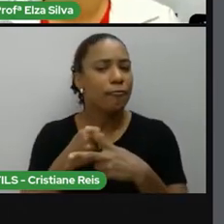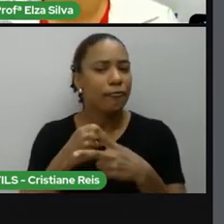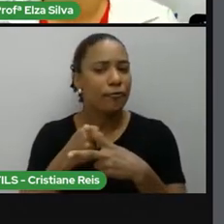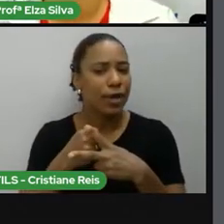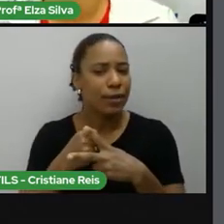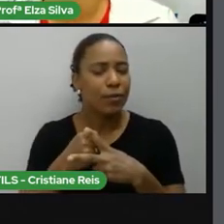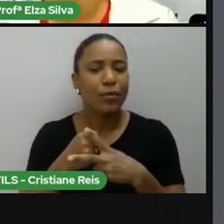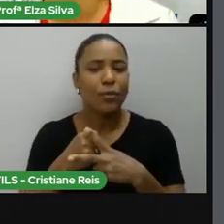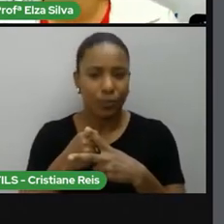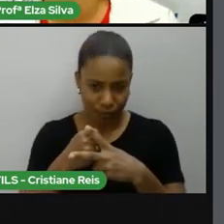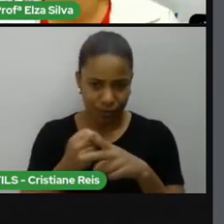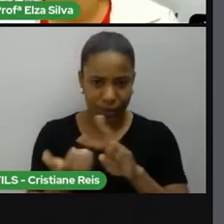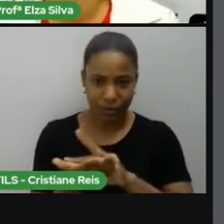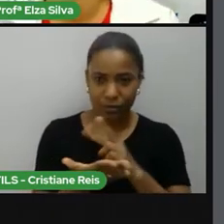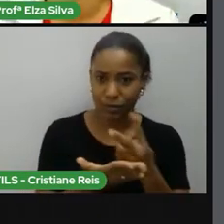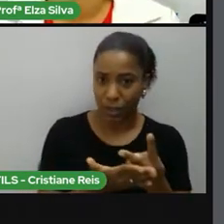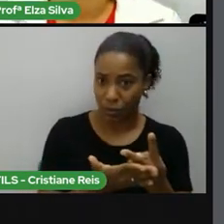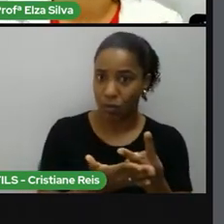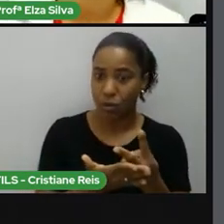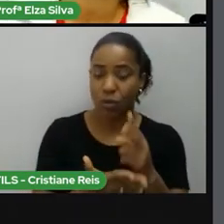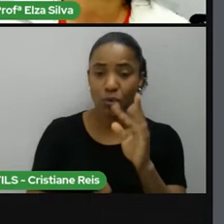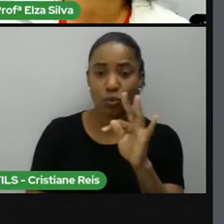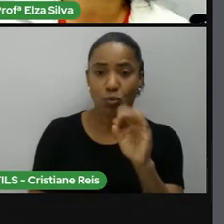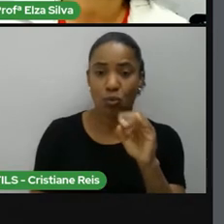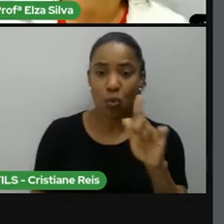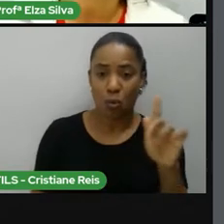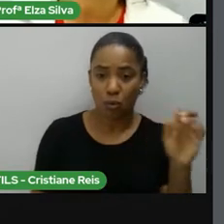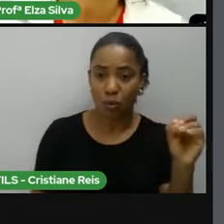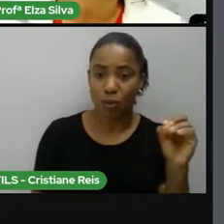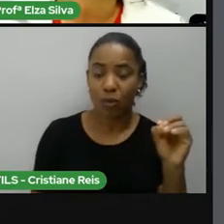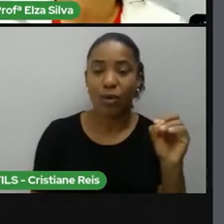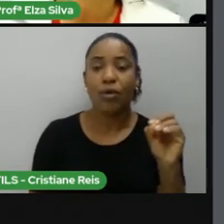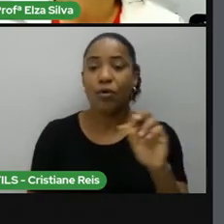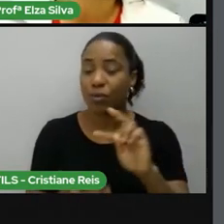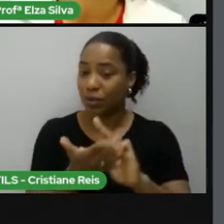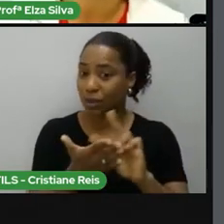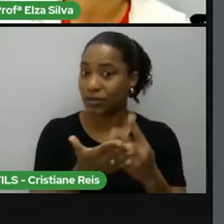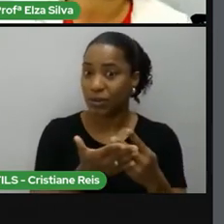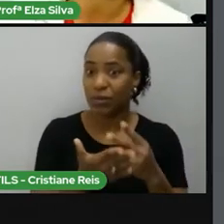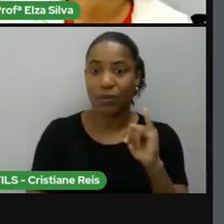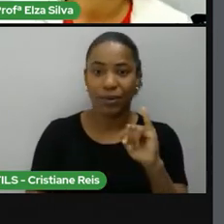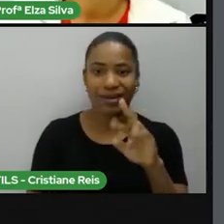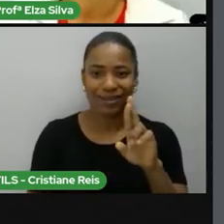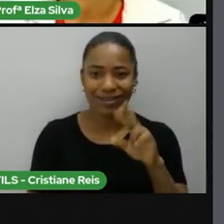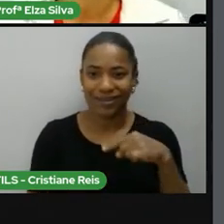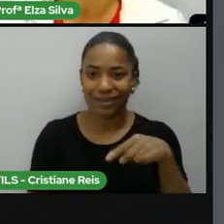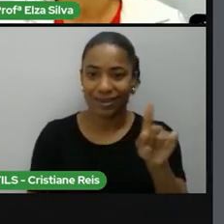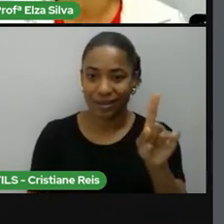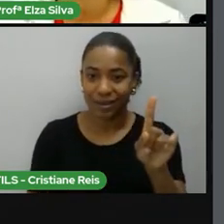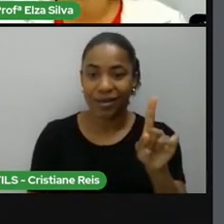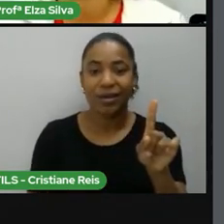passado do verbo to go? A palavrinha é went. Então, vejam que houve uma mudança